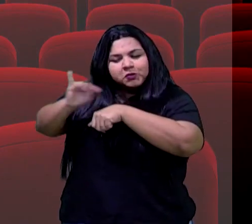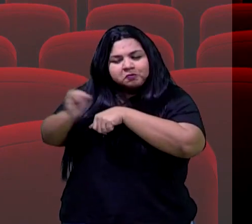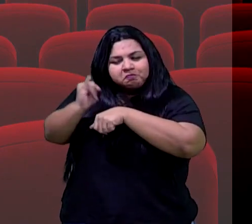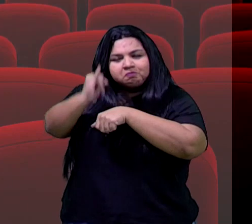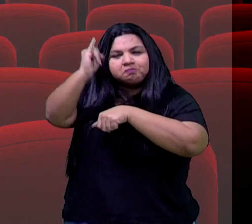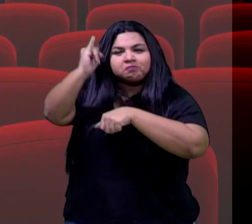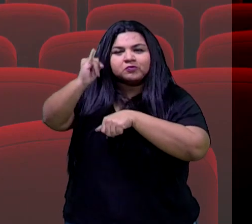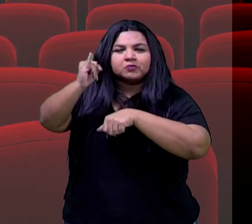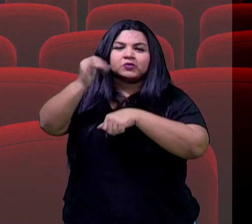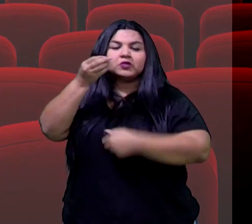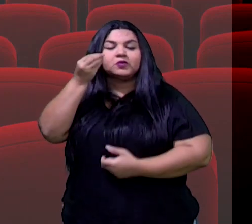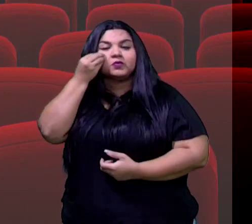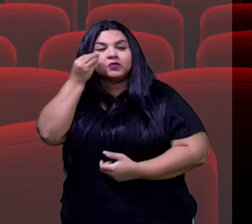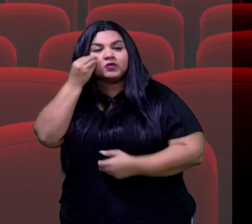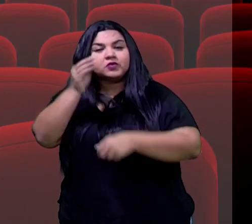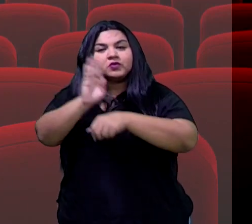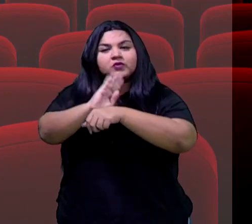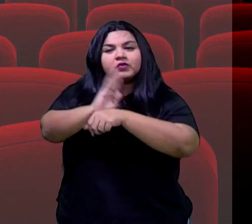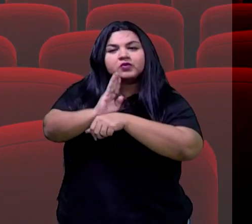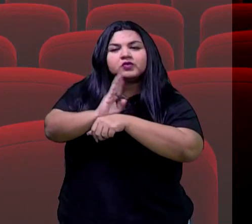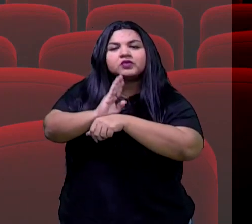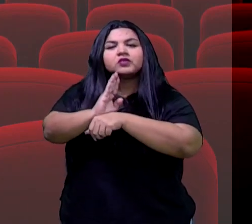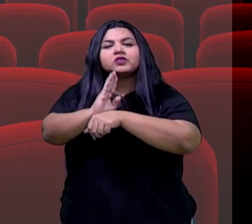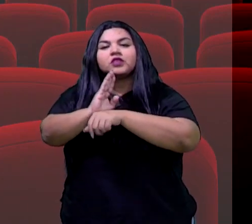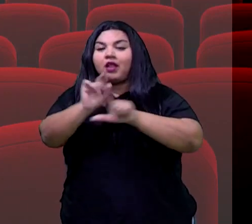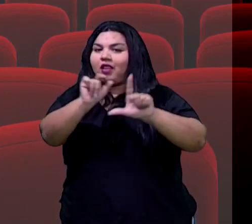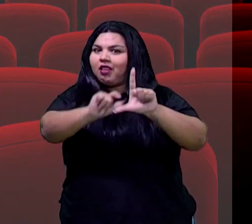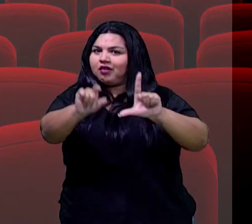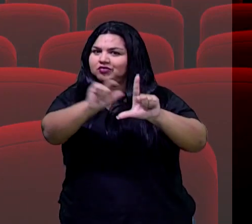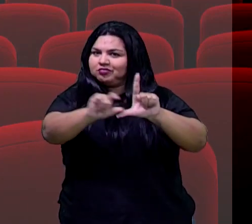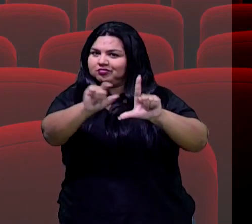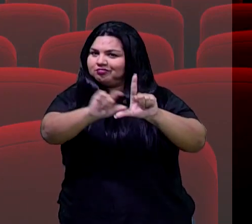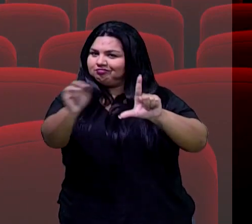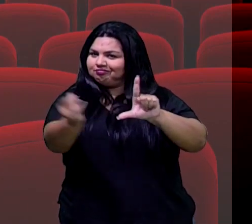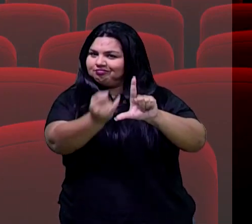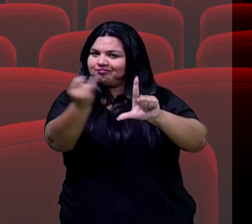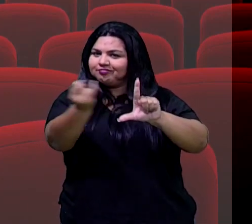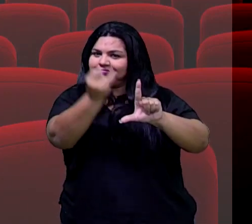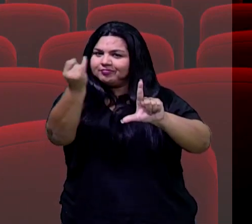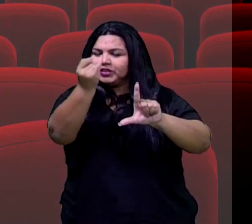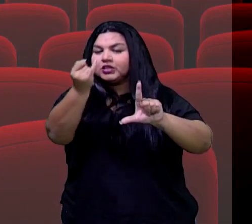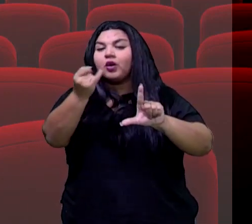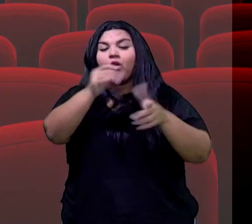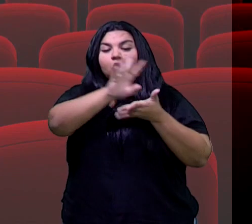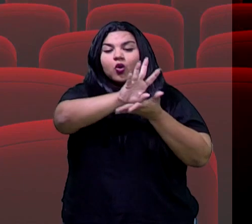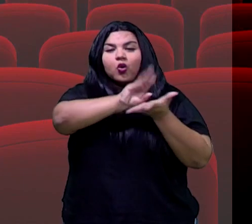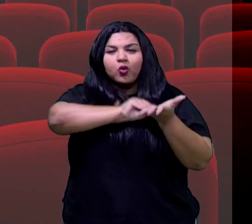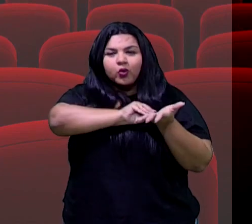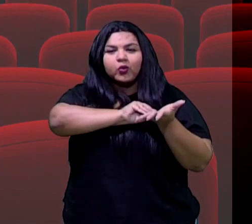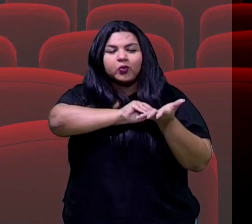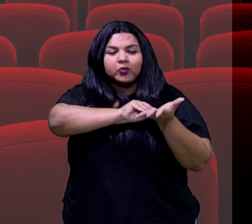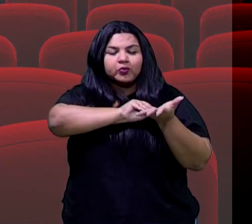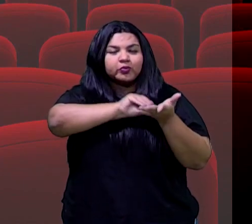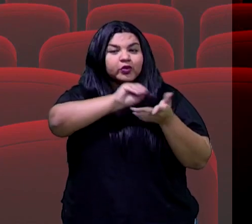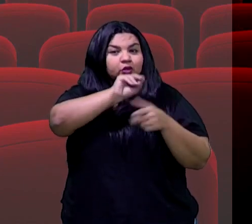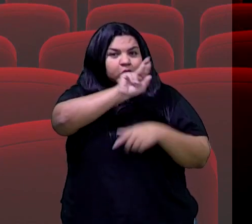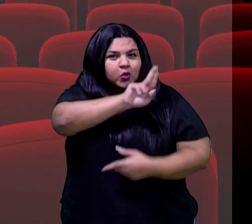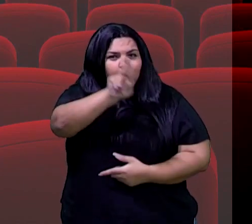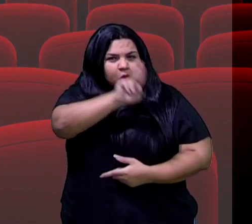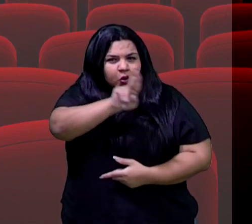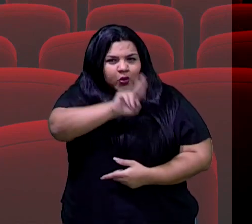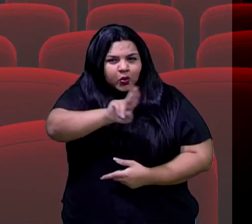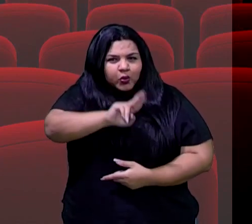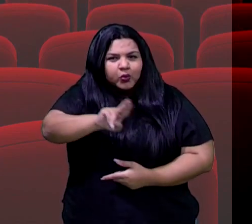assistirem esses filmes, no modo legendado, tá bom? E só anotem aí a indicação da professoria